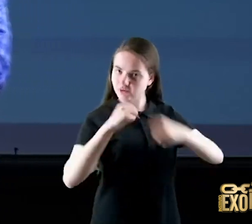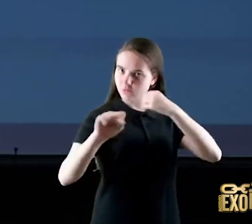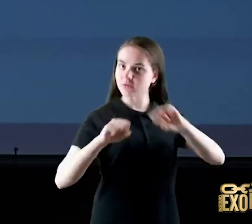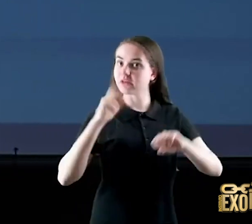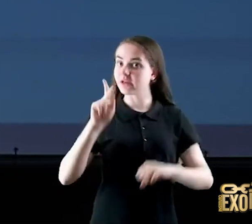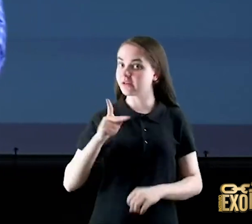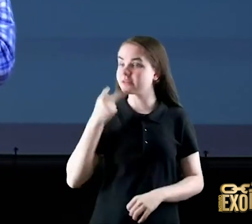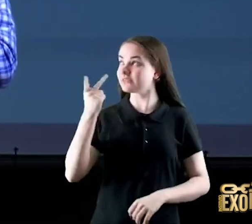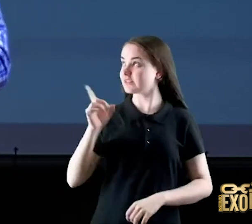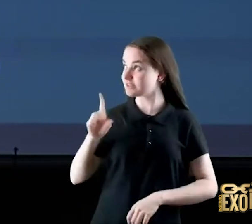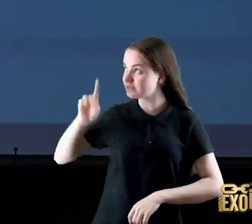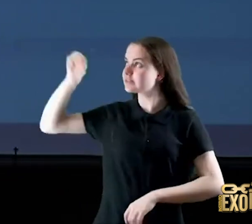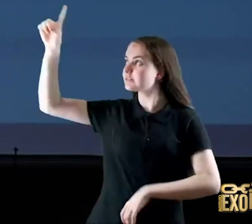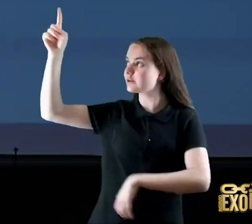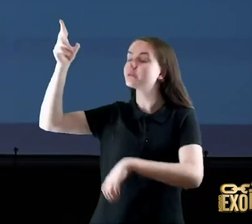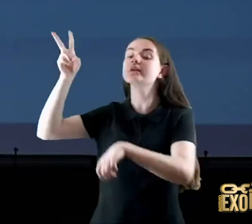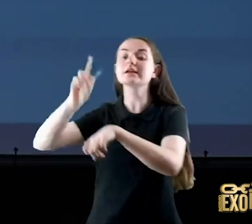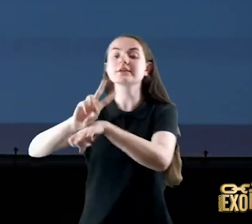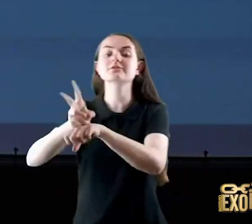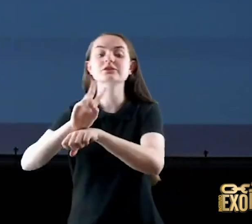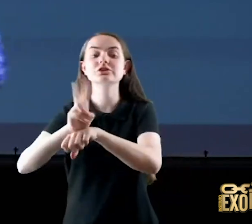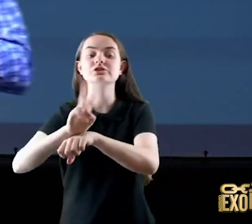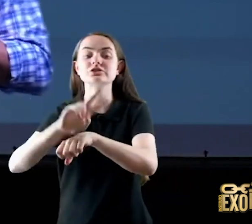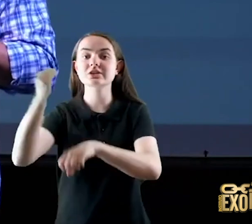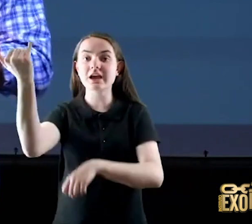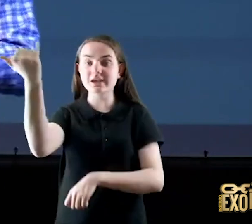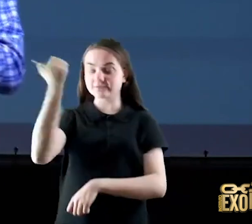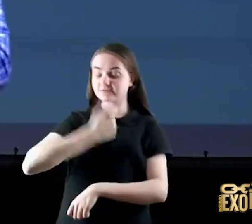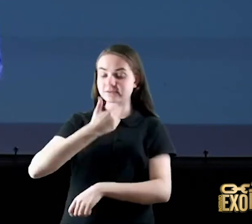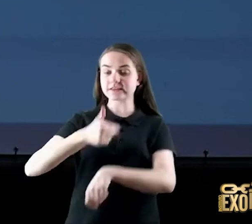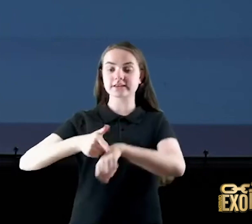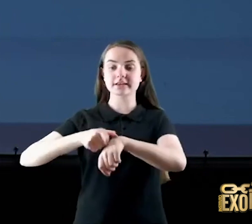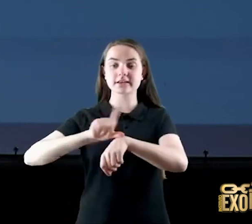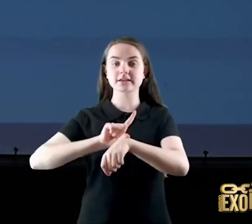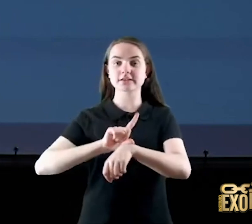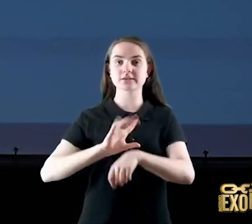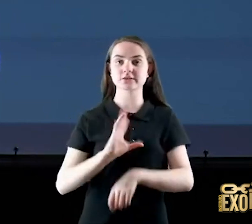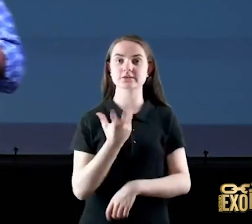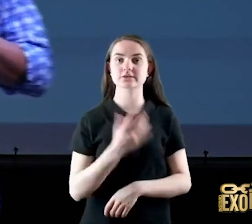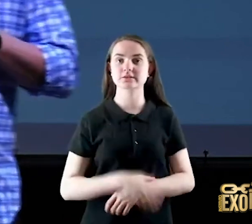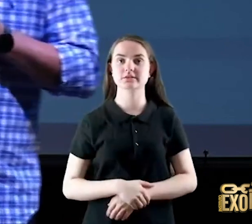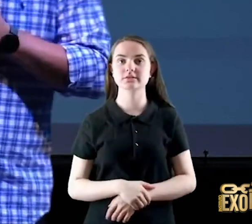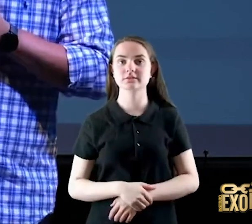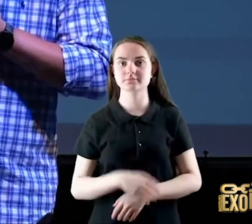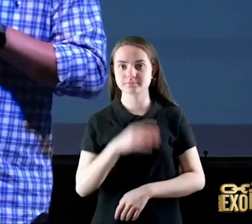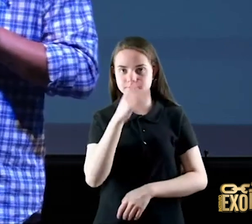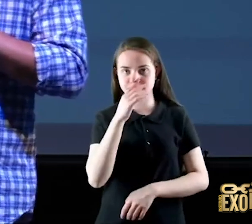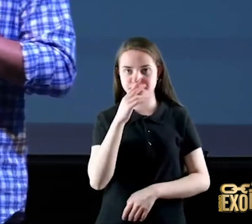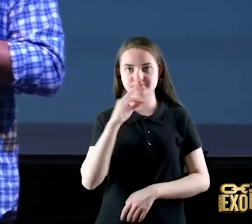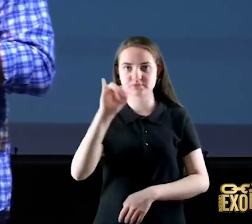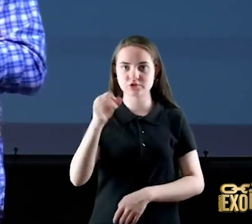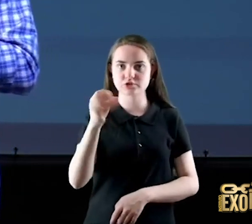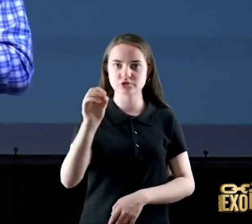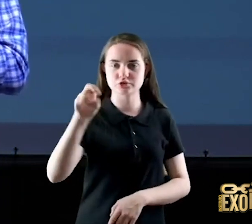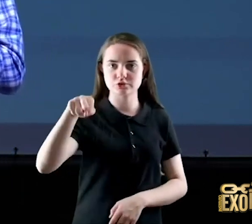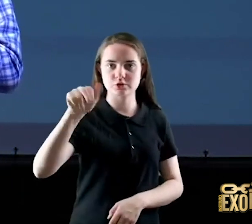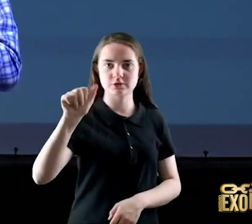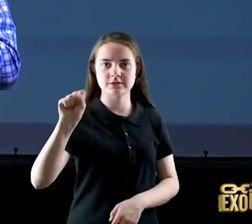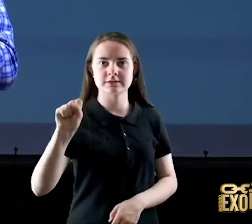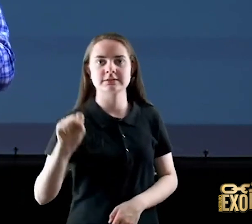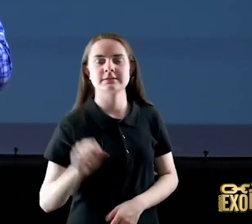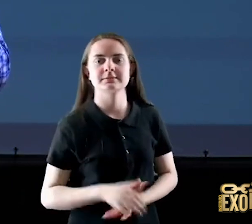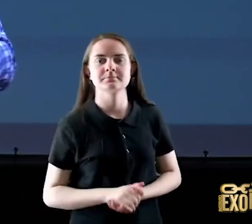atalaia o senhor me avisa antes olha a bíblia diz em Jonas capítulo 1 verso 2